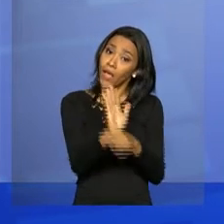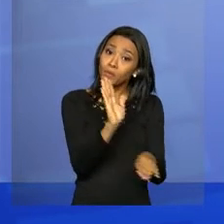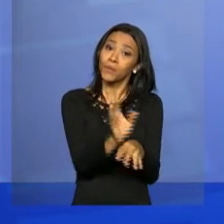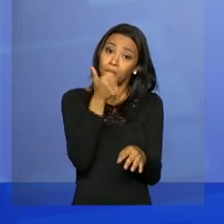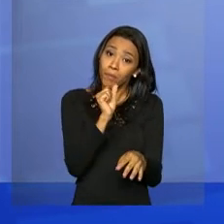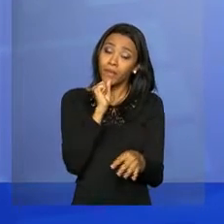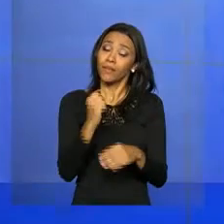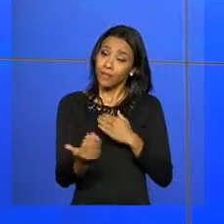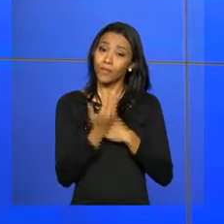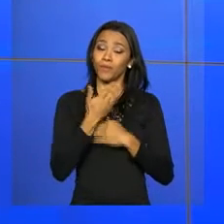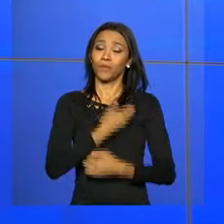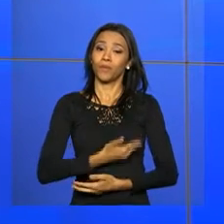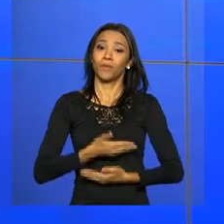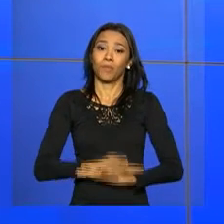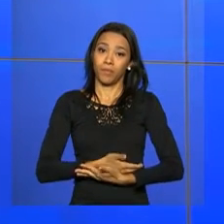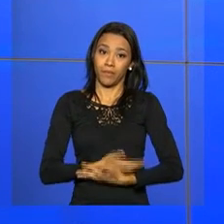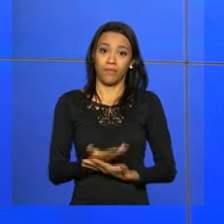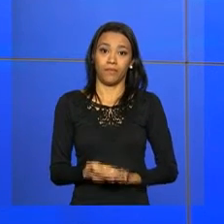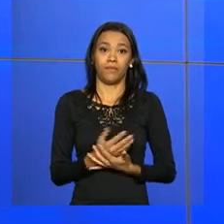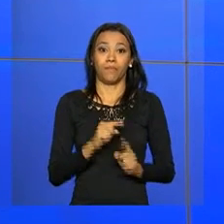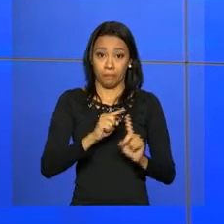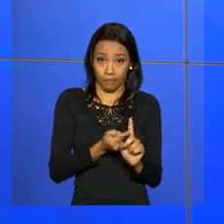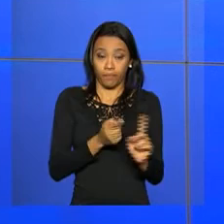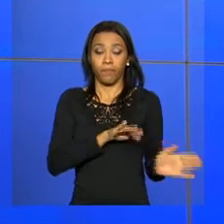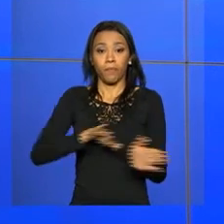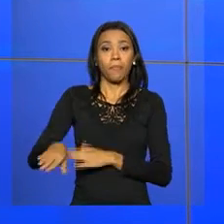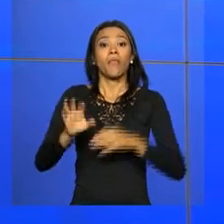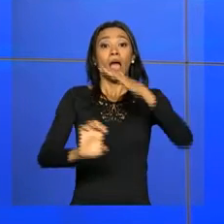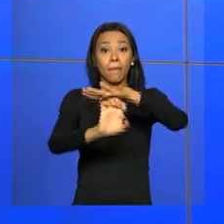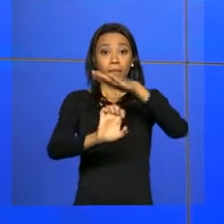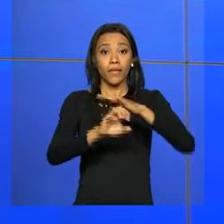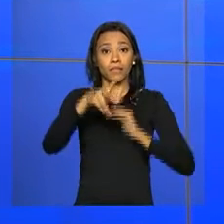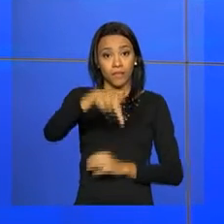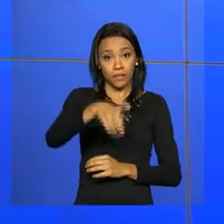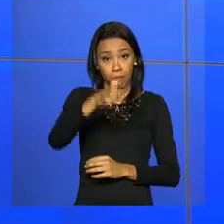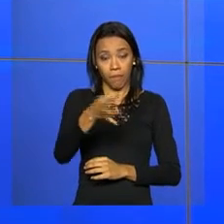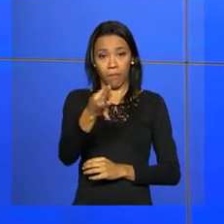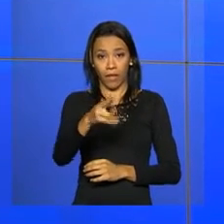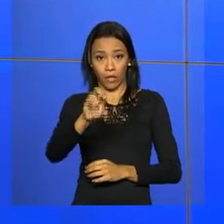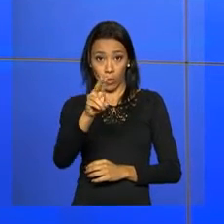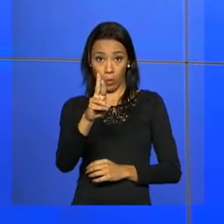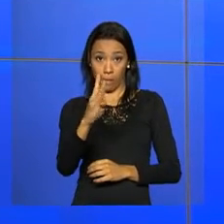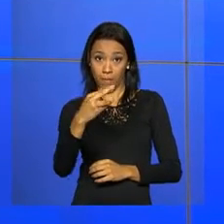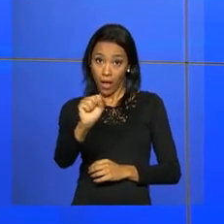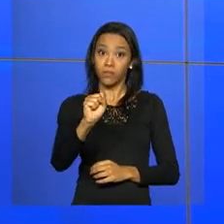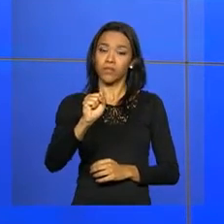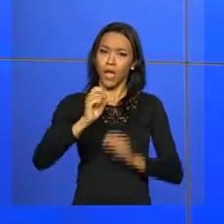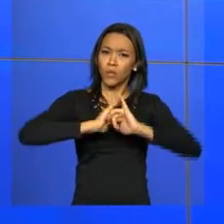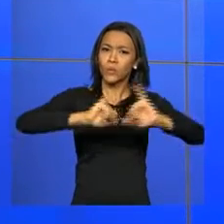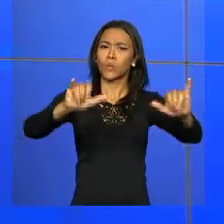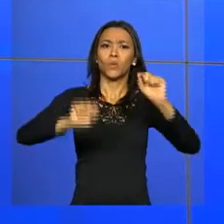mãe e o bebê. E a Petrobras anunciou nesta terça-feira o início das operações no campo de Lula Alto,